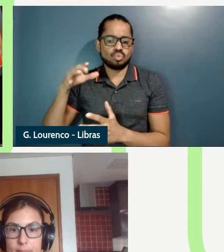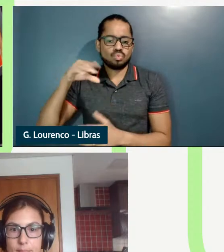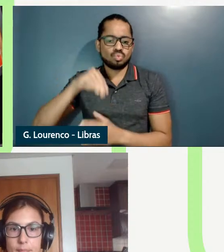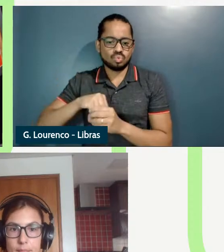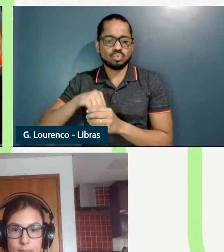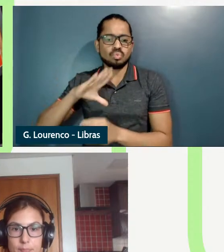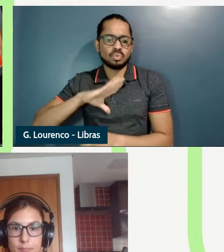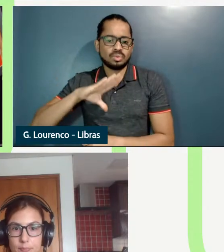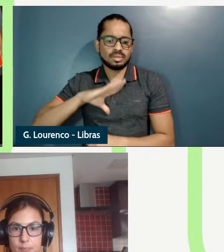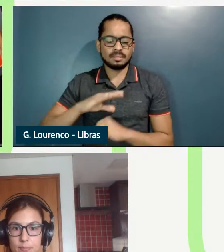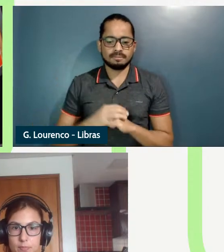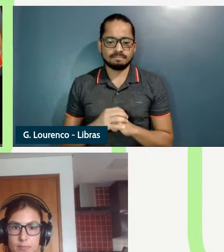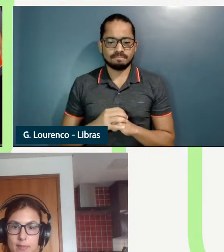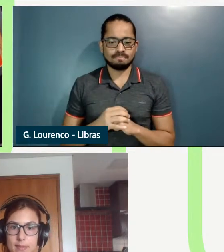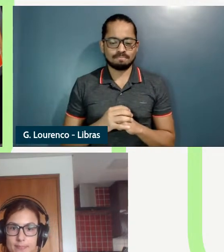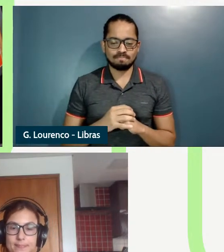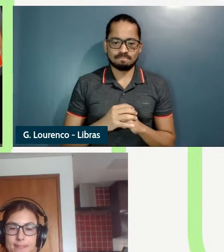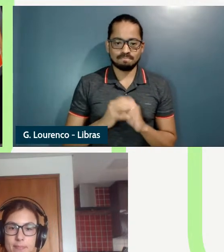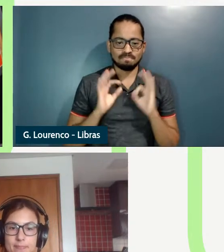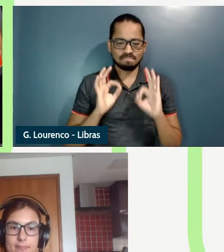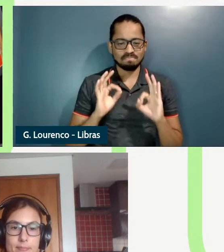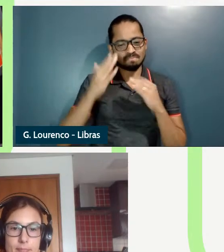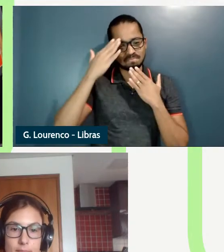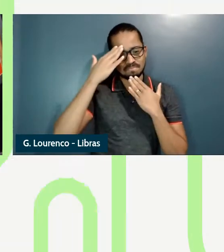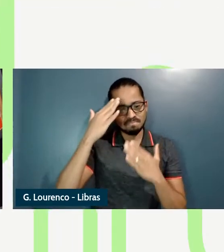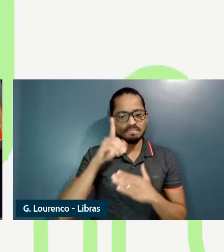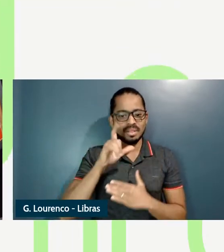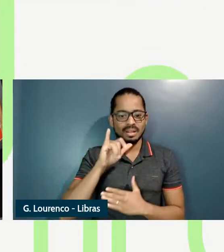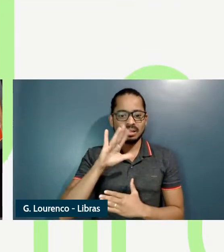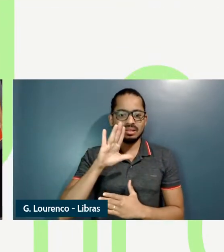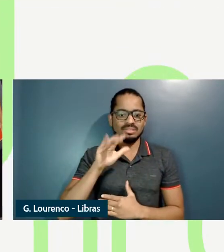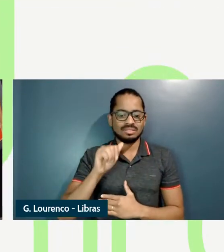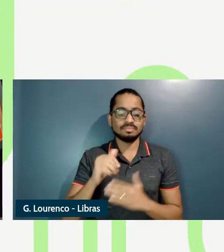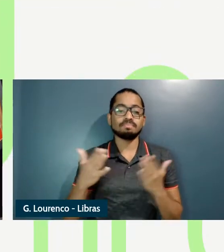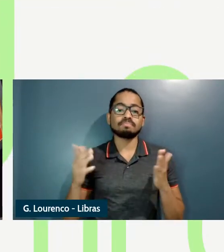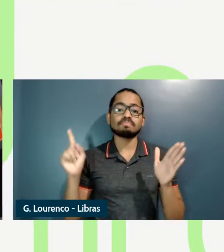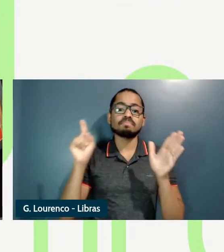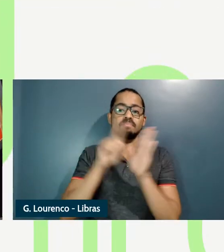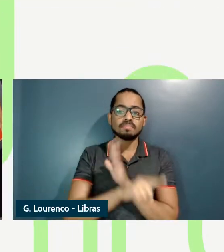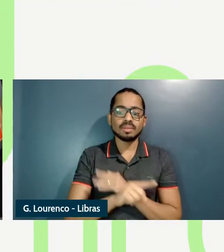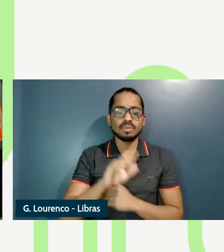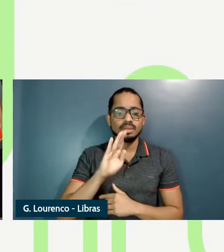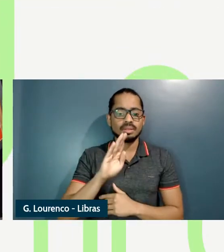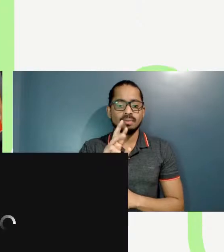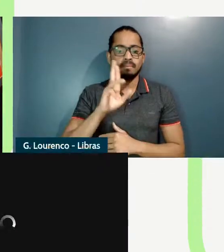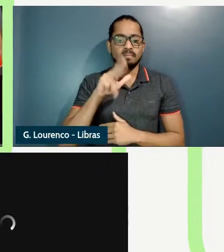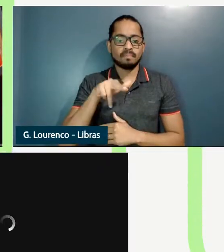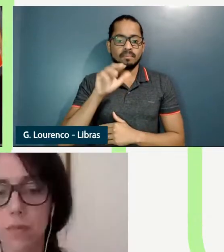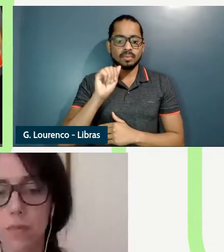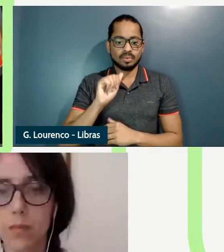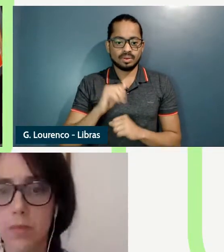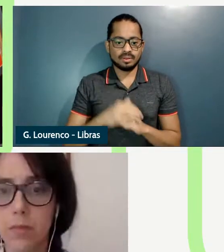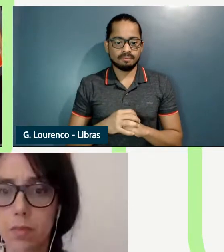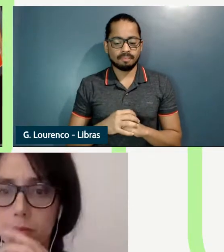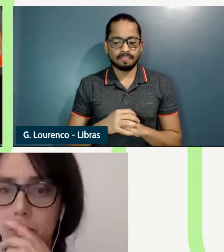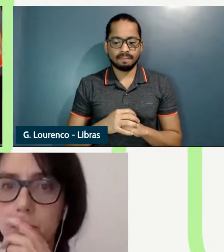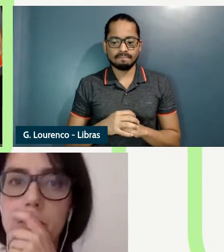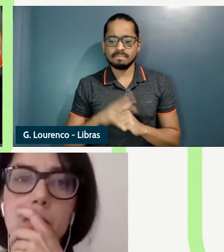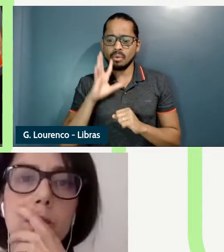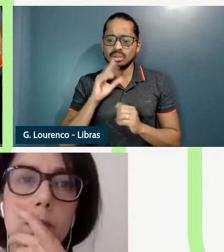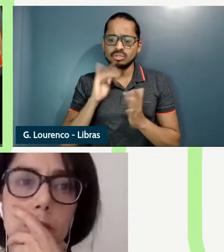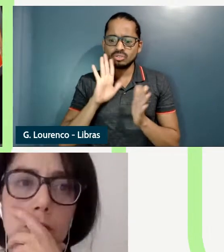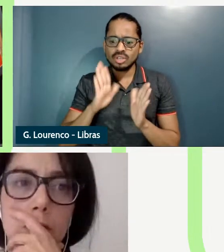certo obrigado Letícia mais uma pergunta aqui para Bruna eu acho que ela já estava respondendo no